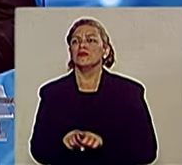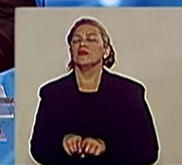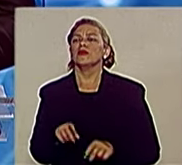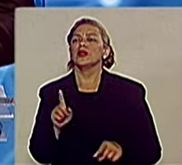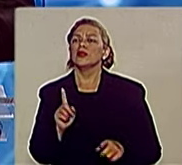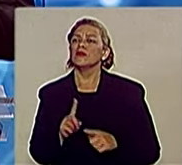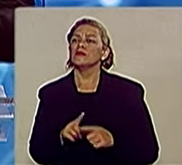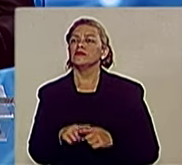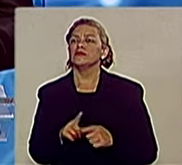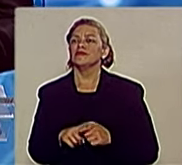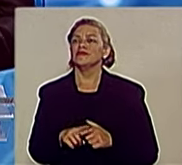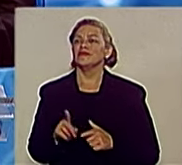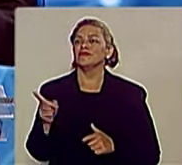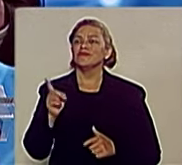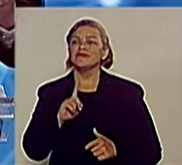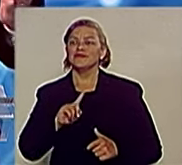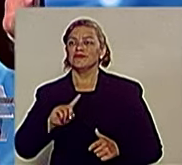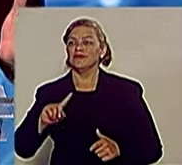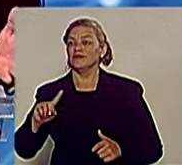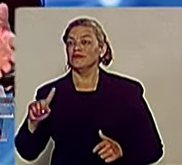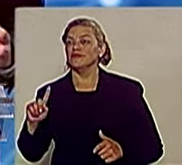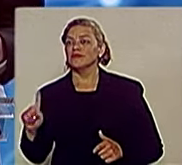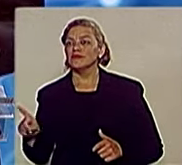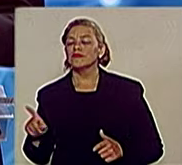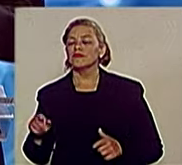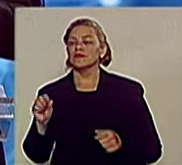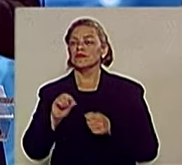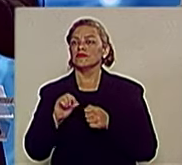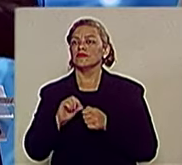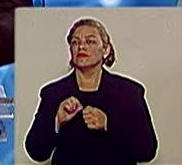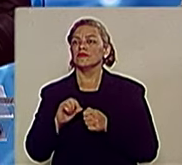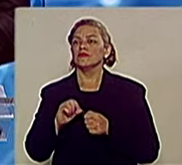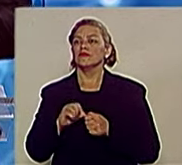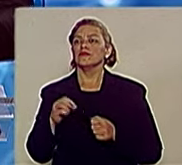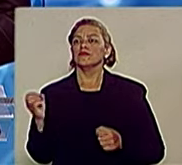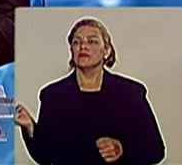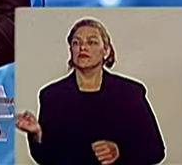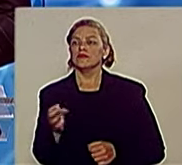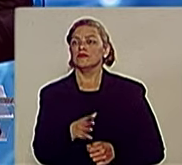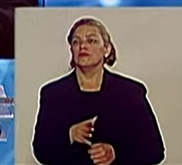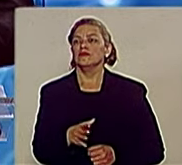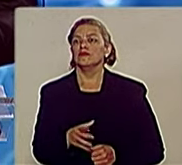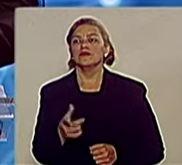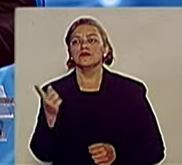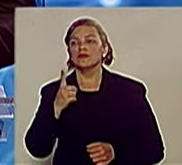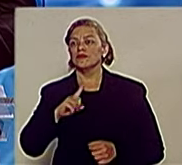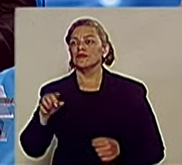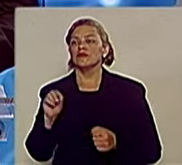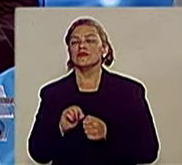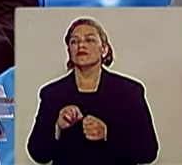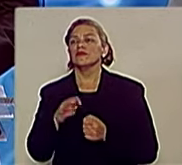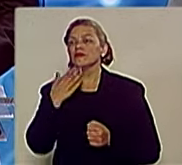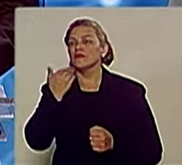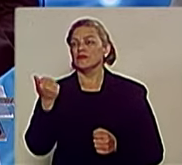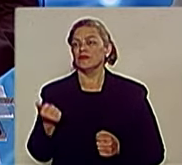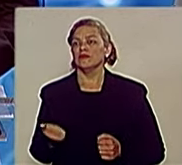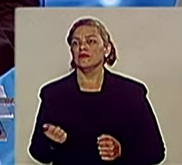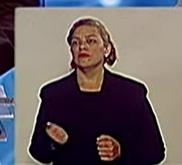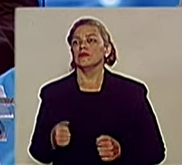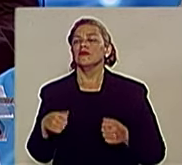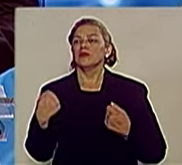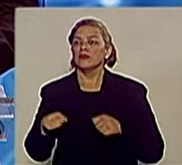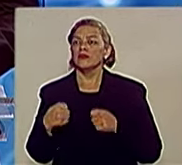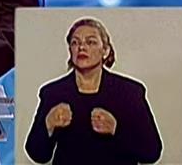sistema. Não adianta você fazer novas vias e não funcionar o sistema. O que nós queremos é dar para a população um transporte